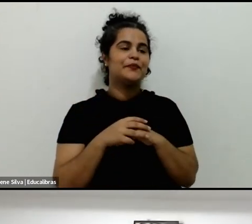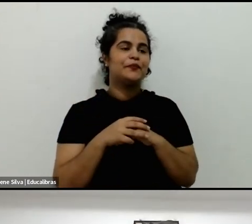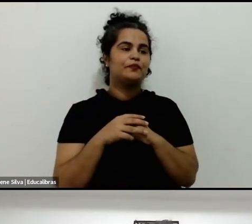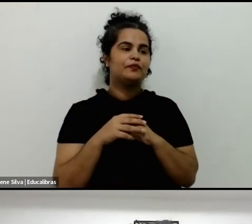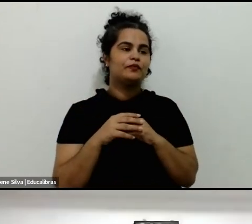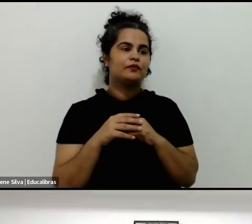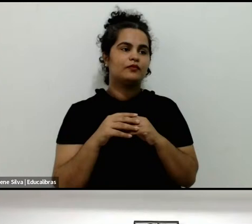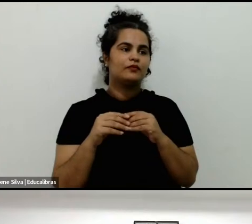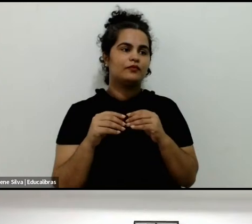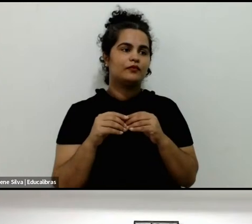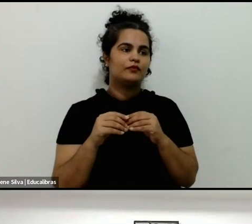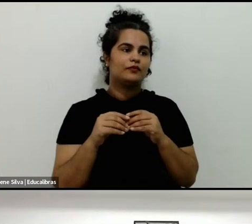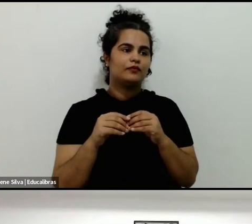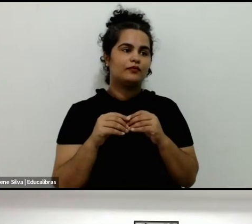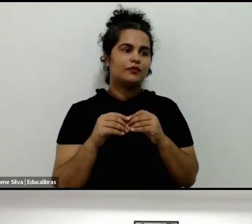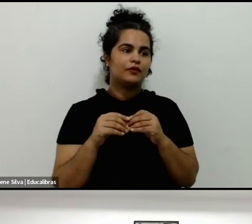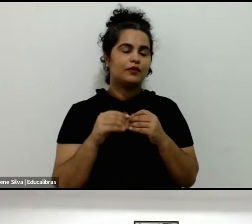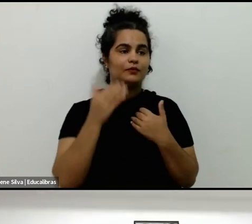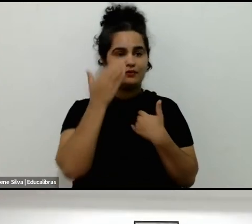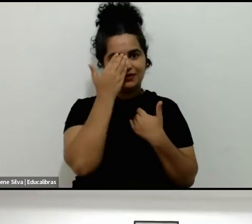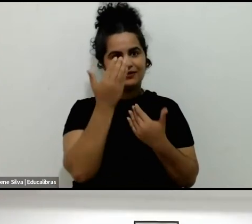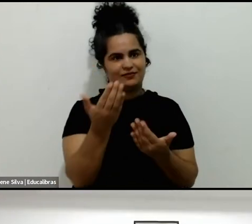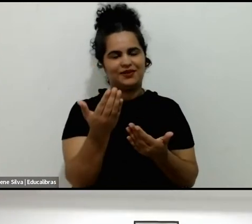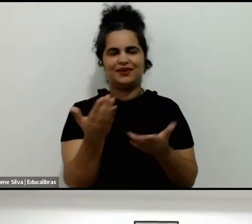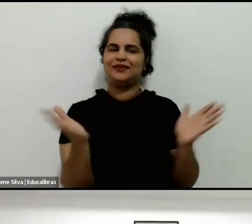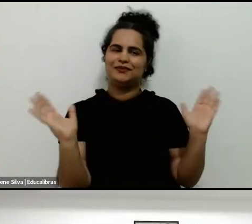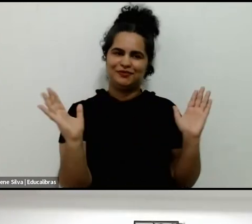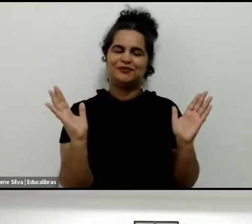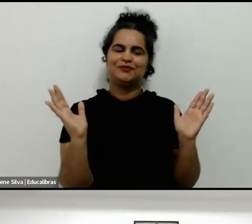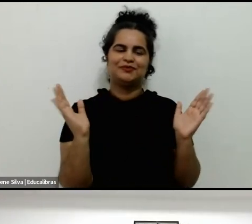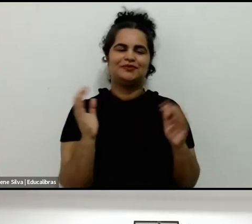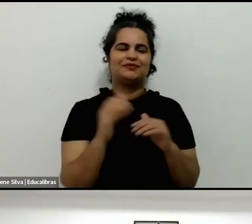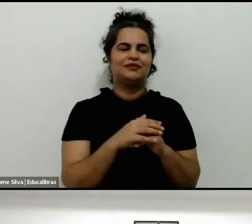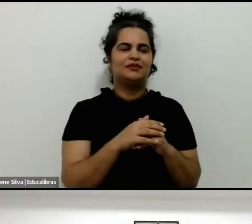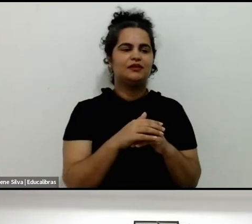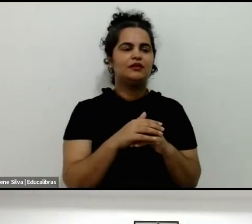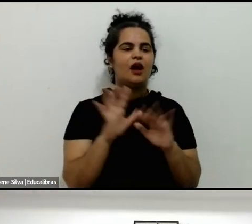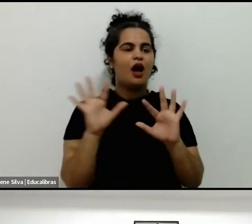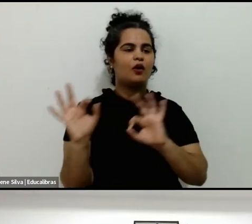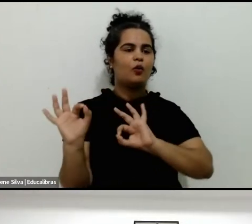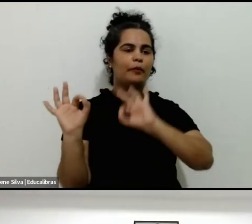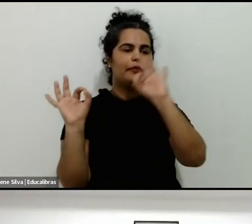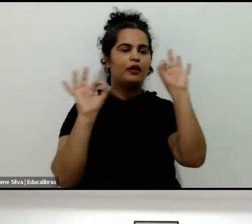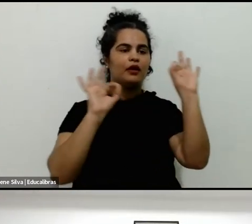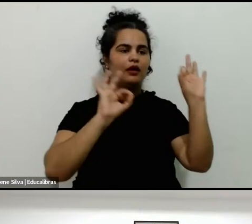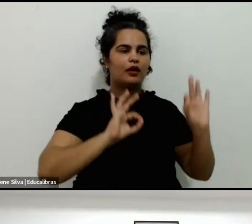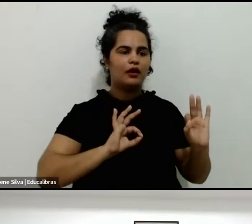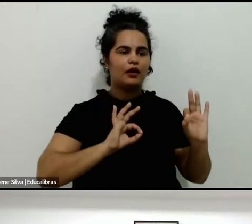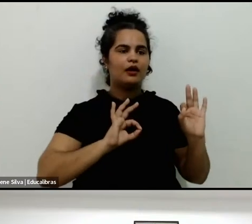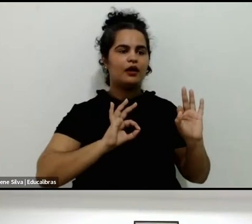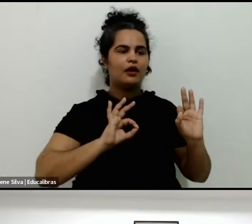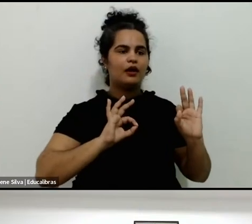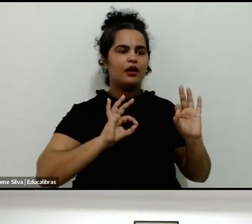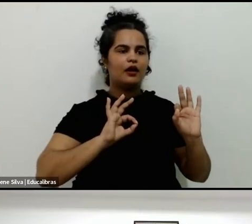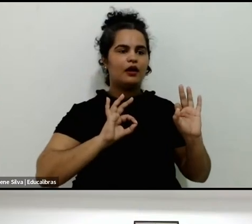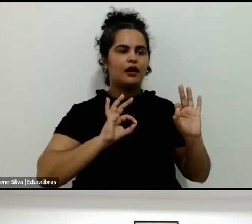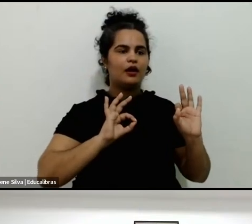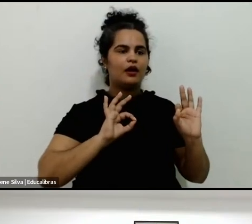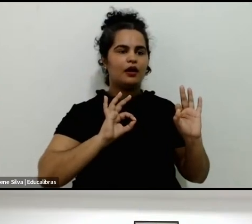de praxe, agradecimento, agradecer quem nos acompanhou online, muito importante,